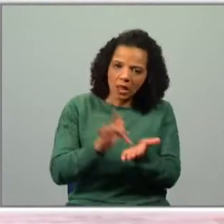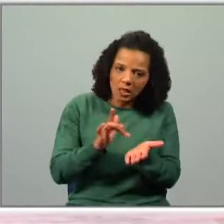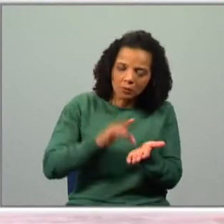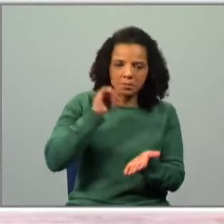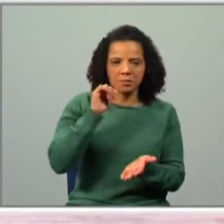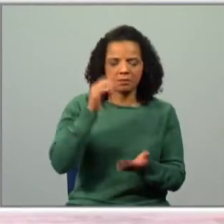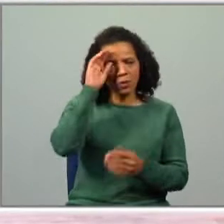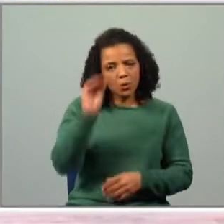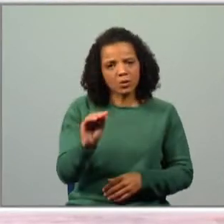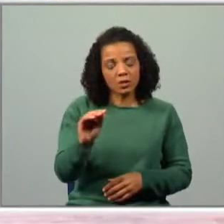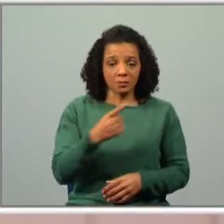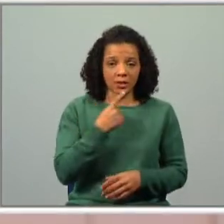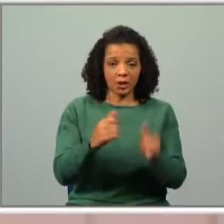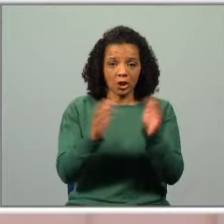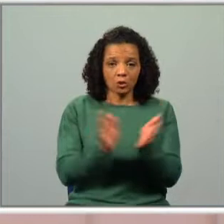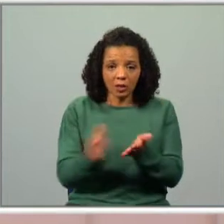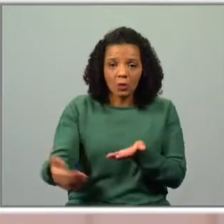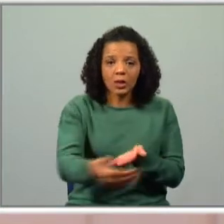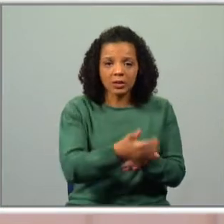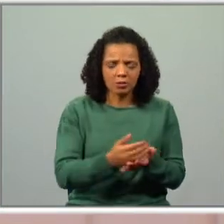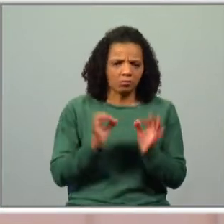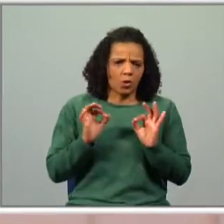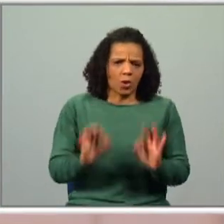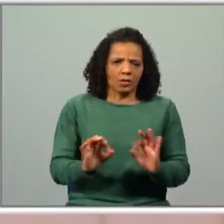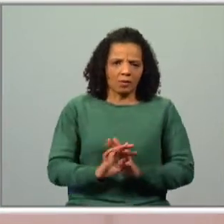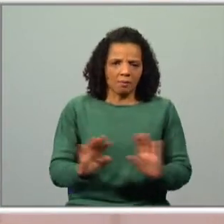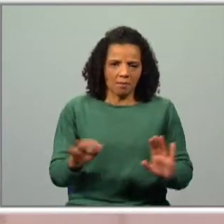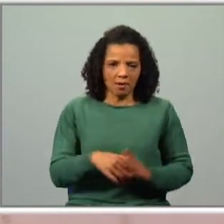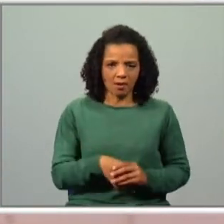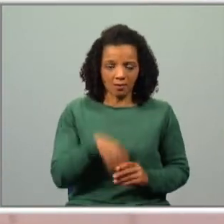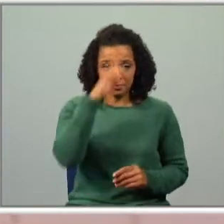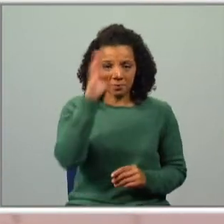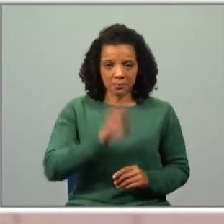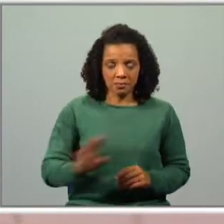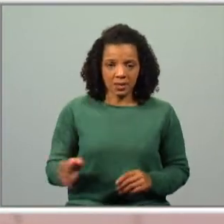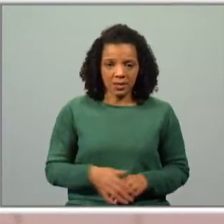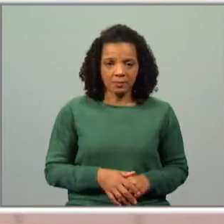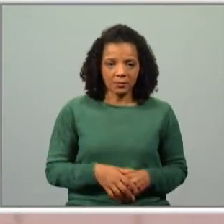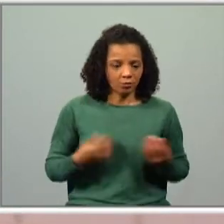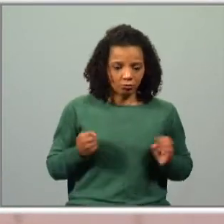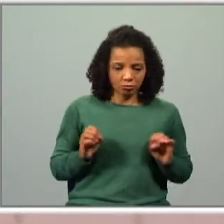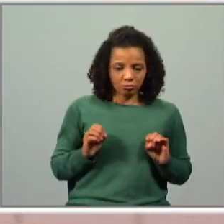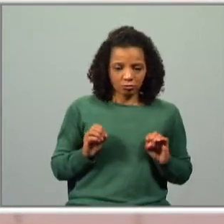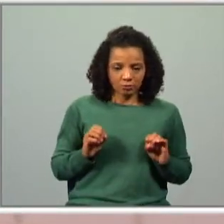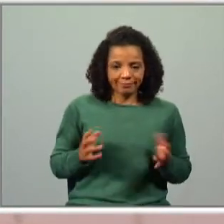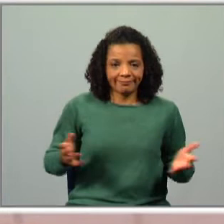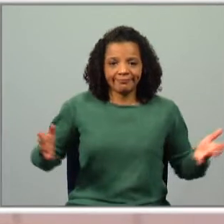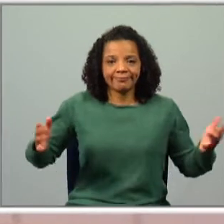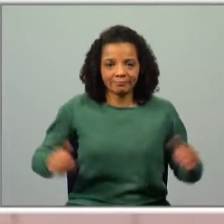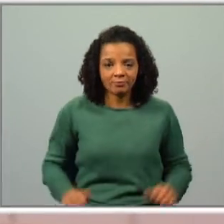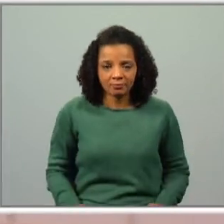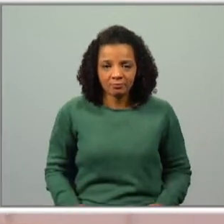aconselho-te, aliás, toda a coleção é ótima. Está bem? Já sabes, não tens contigo, o que é que deves fazer?